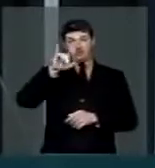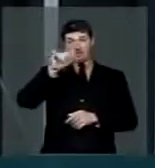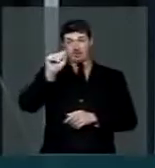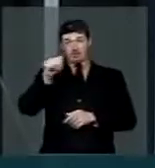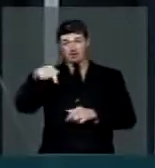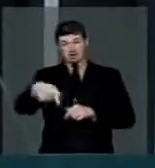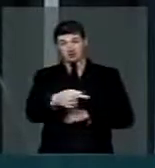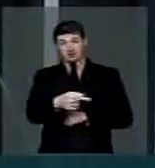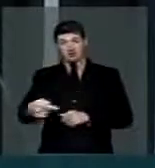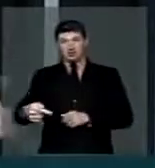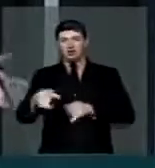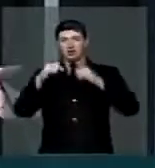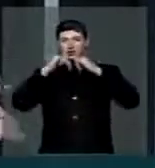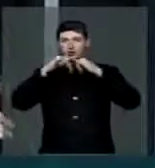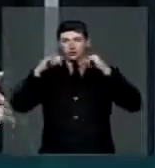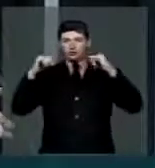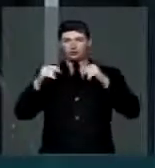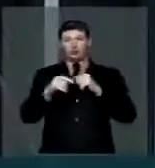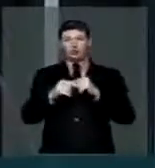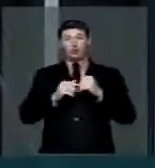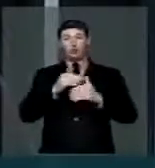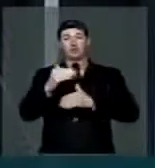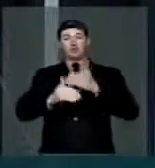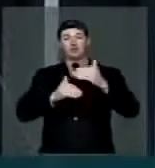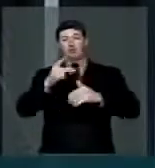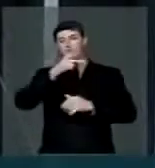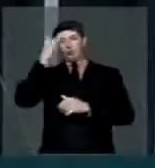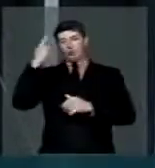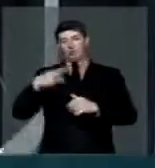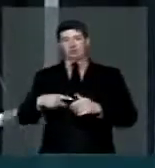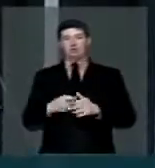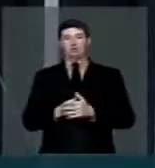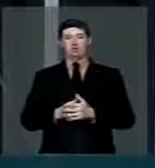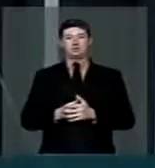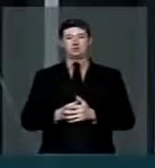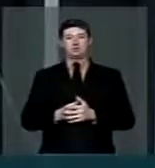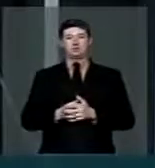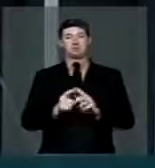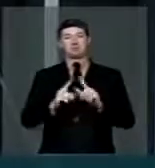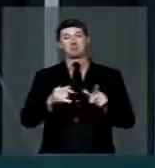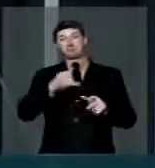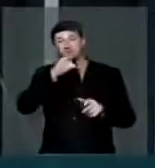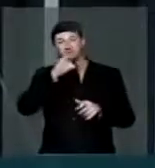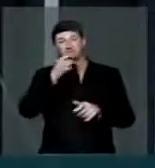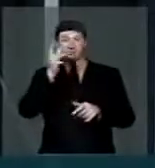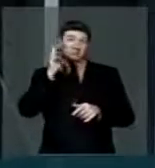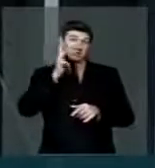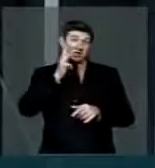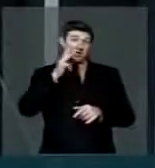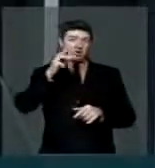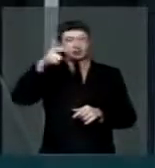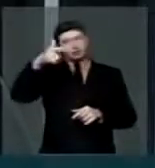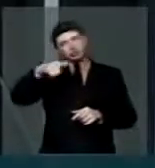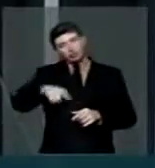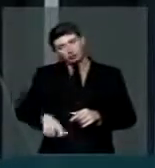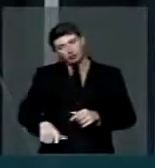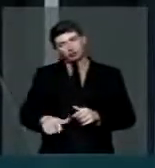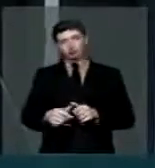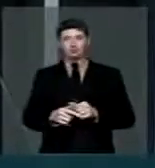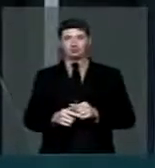esta semana o INSS de Desenvolvimento Humano. Infelizmente, o Maranhão, mais uma vez,